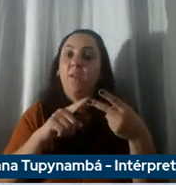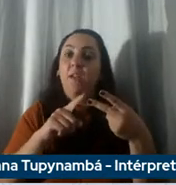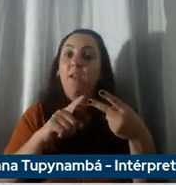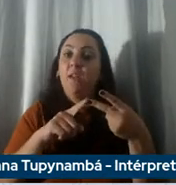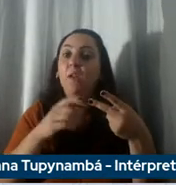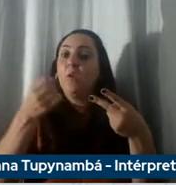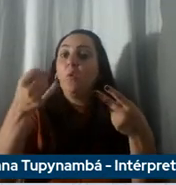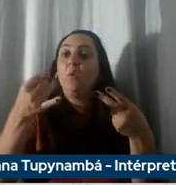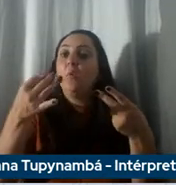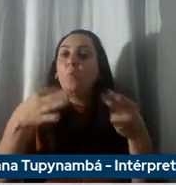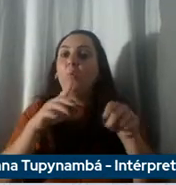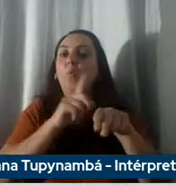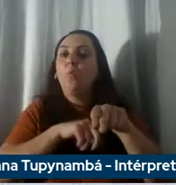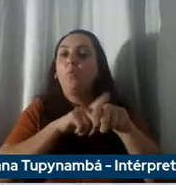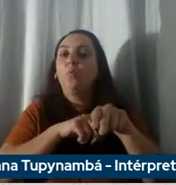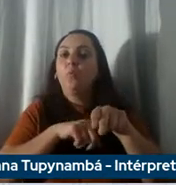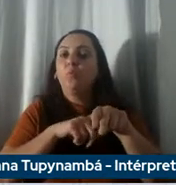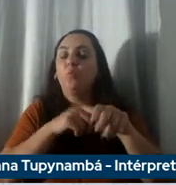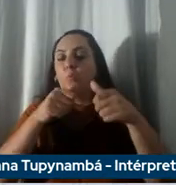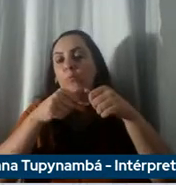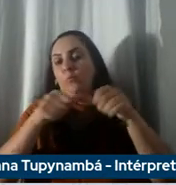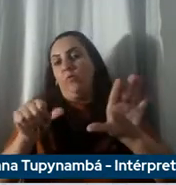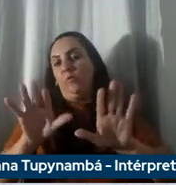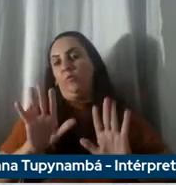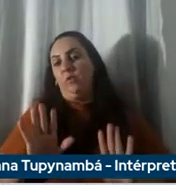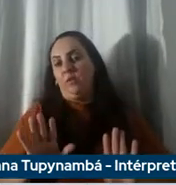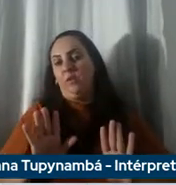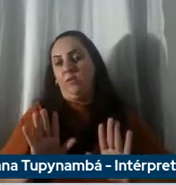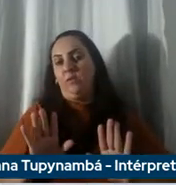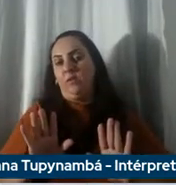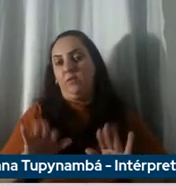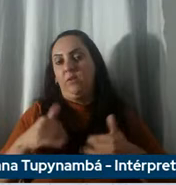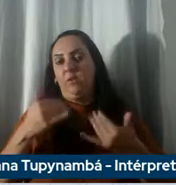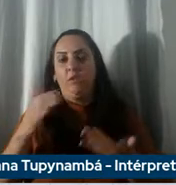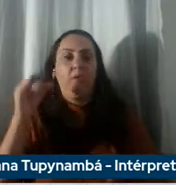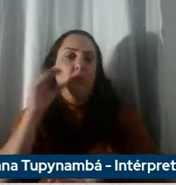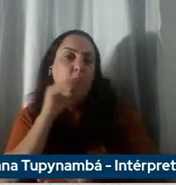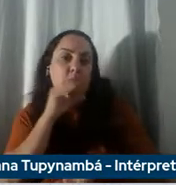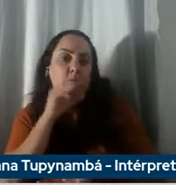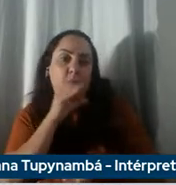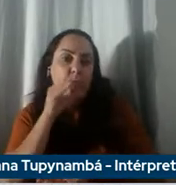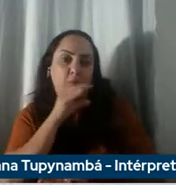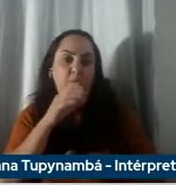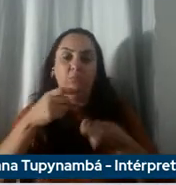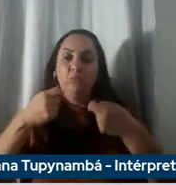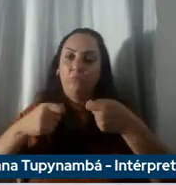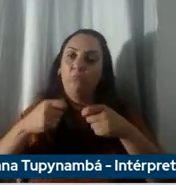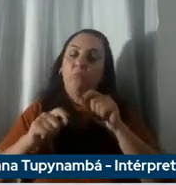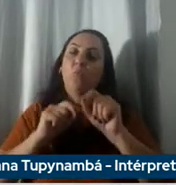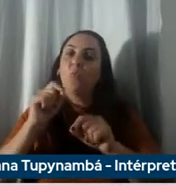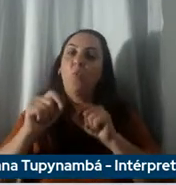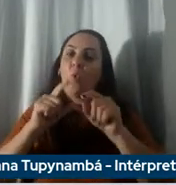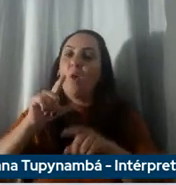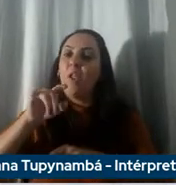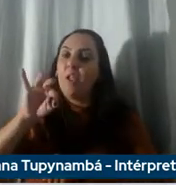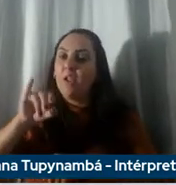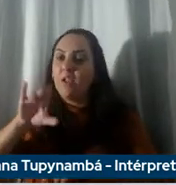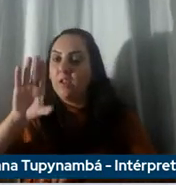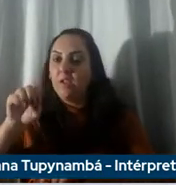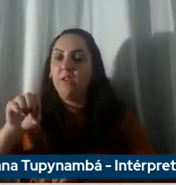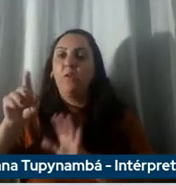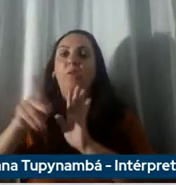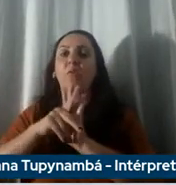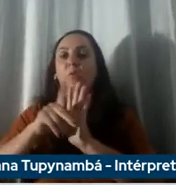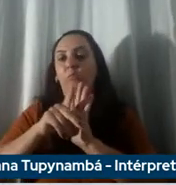carga de carregamento então para ser rápido uma bateria a hidróxido de lítio com alta densidade de níquel